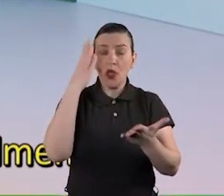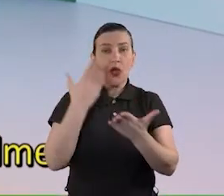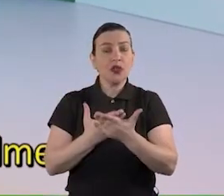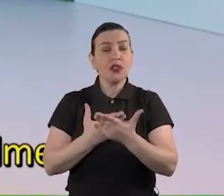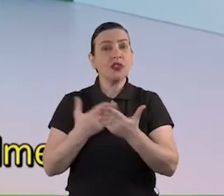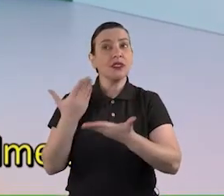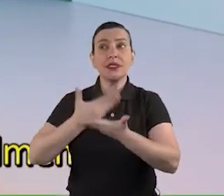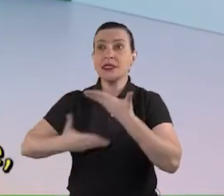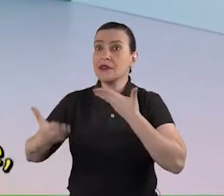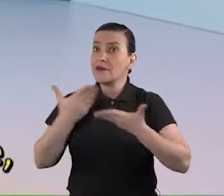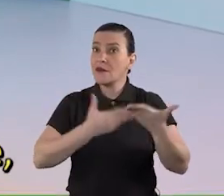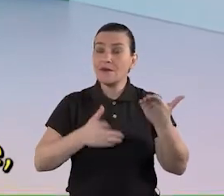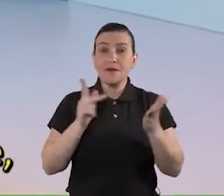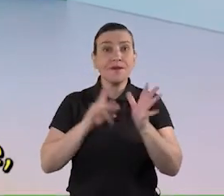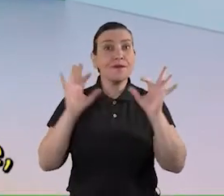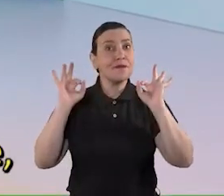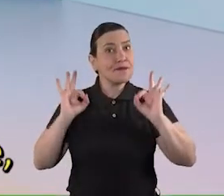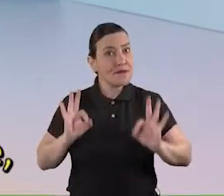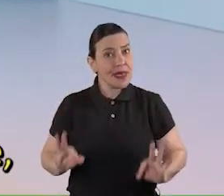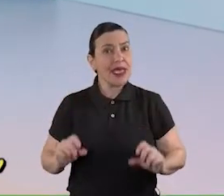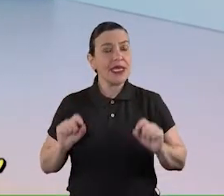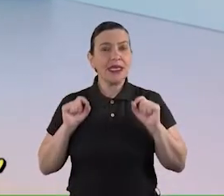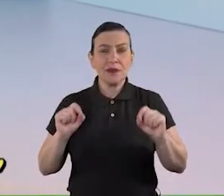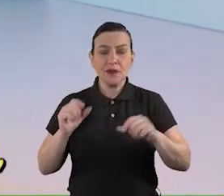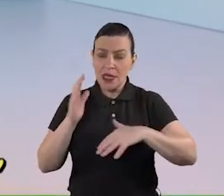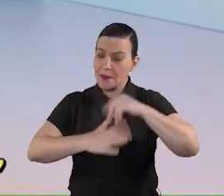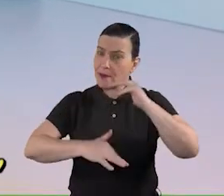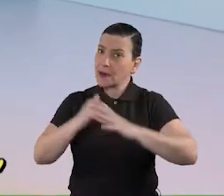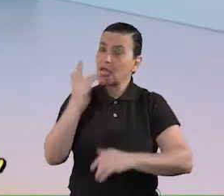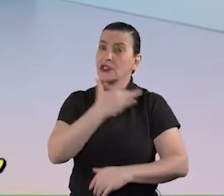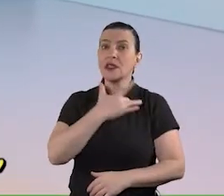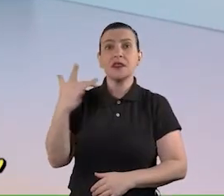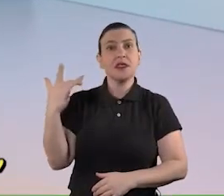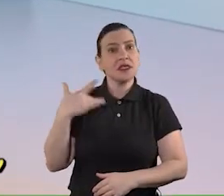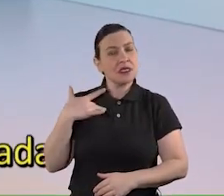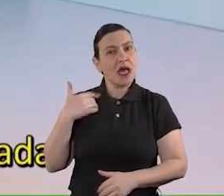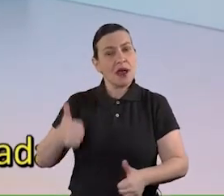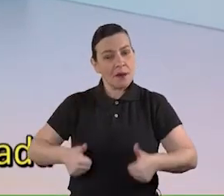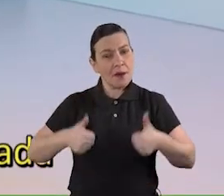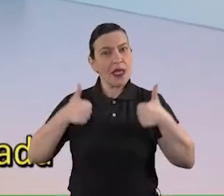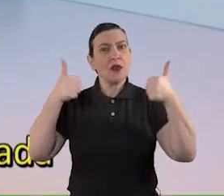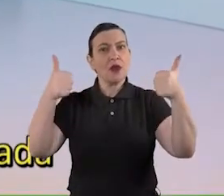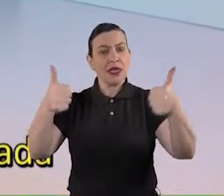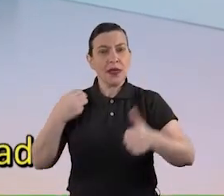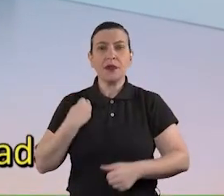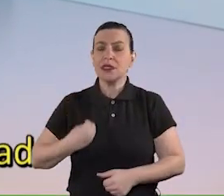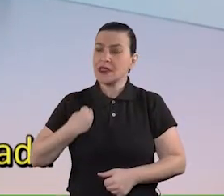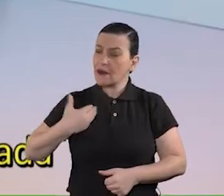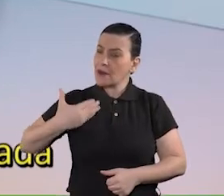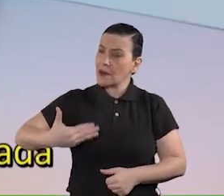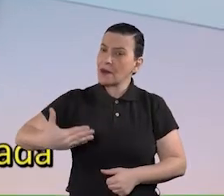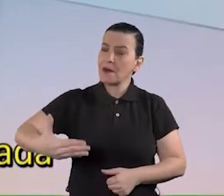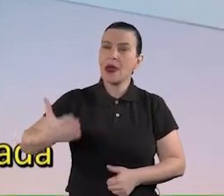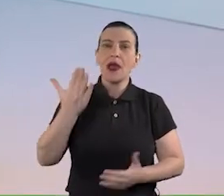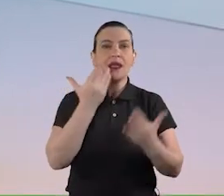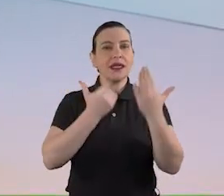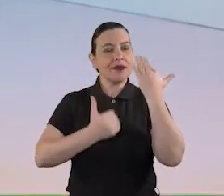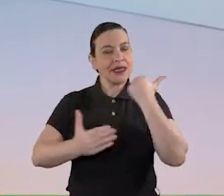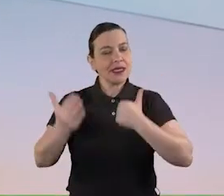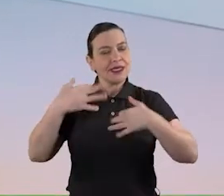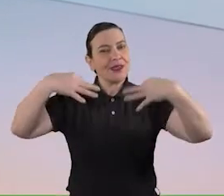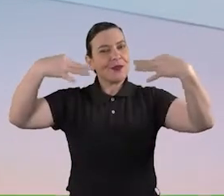envolvemos totalmente em nossas próprias práticas de saúde quando melhoramos o estilo de vida quando temos uma alimentação